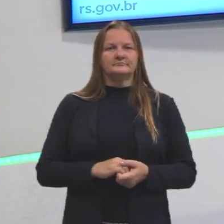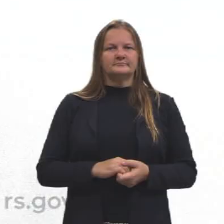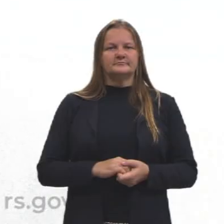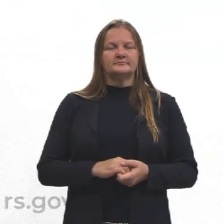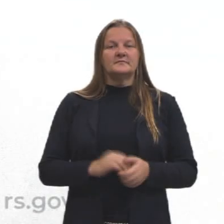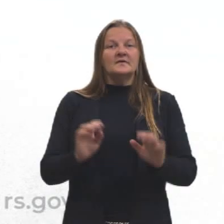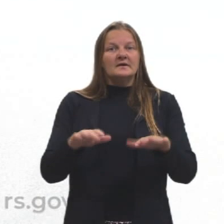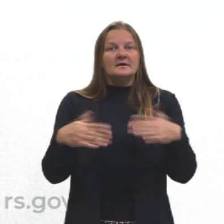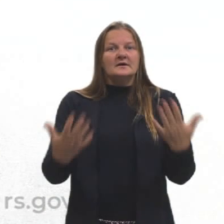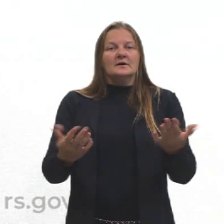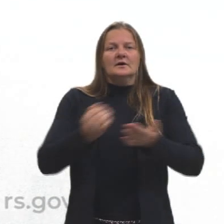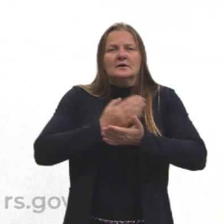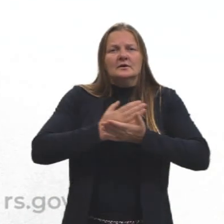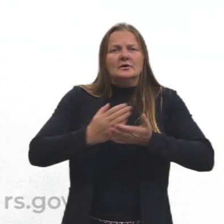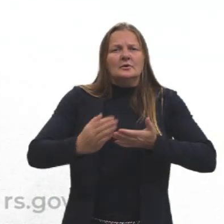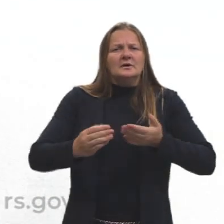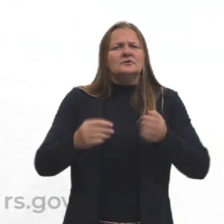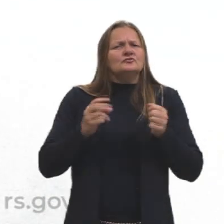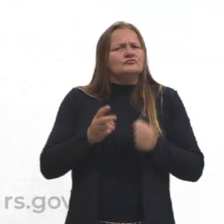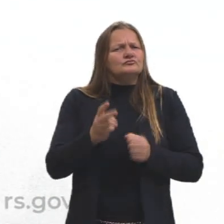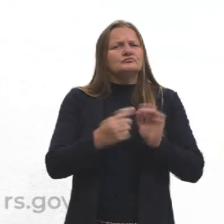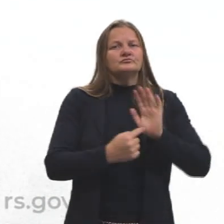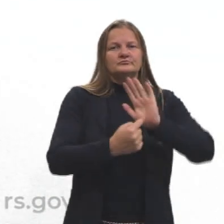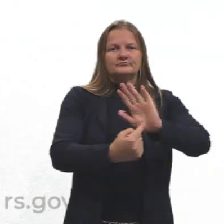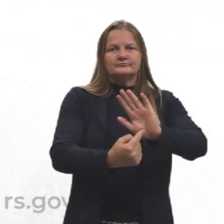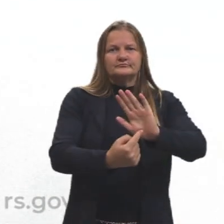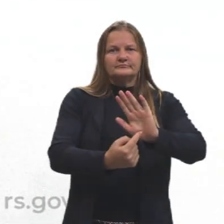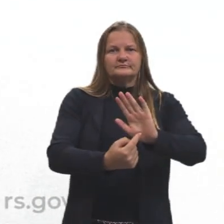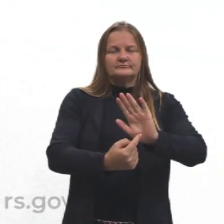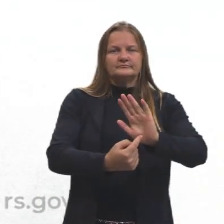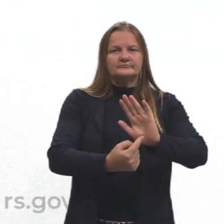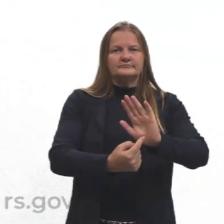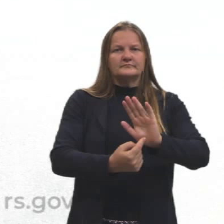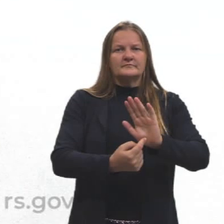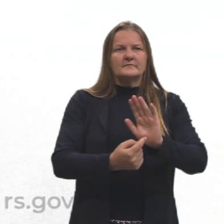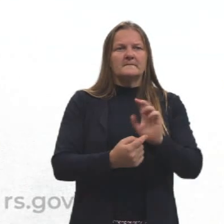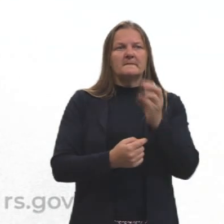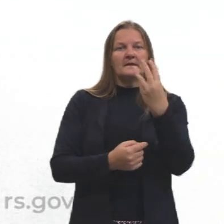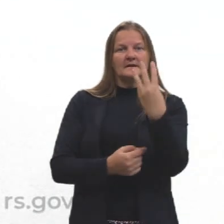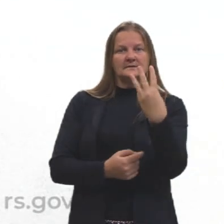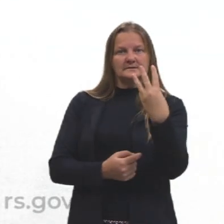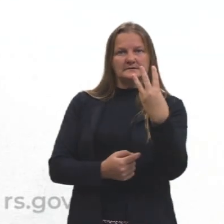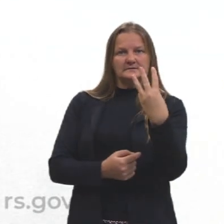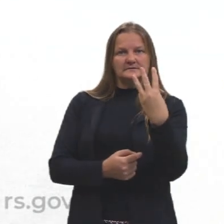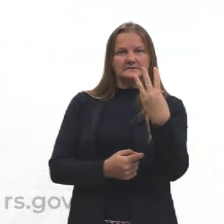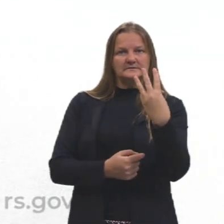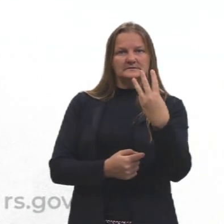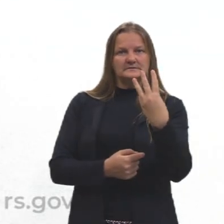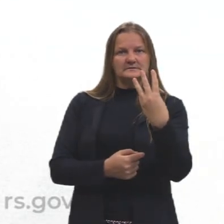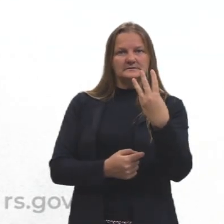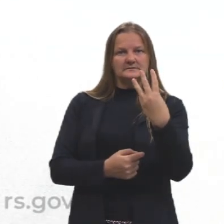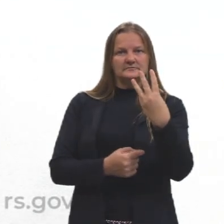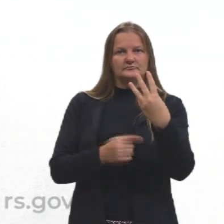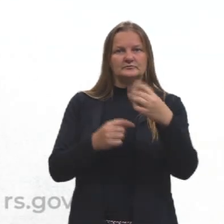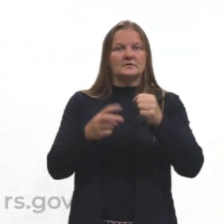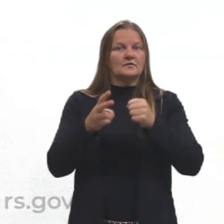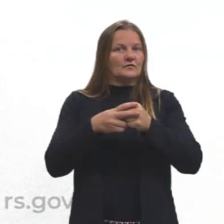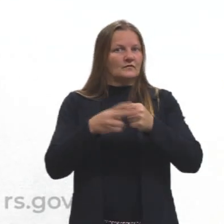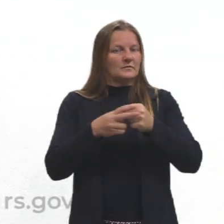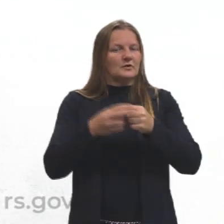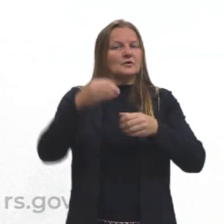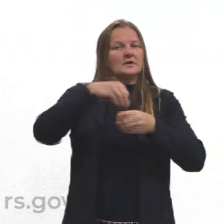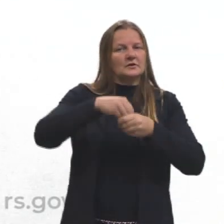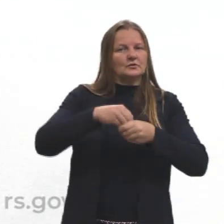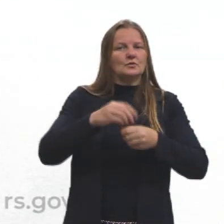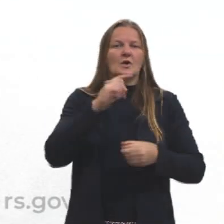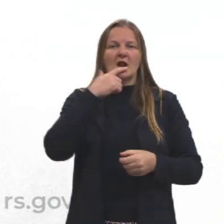Então eu começo trazendo para vocês os três tempos verbais que nós temos dentro da língua inglesa.